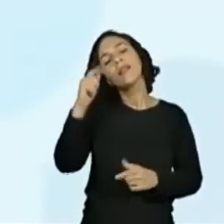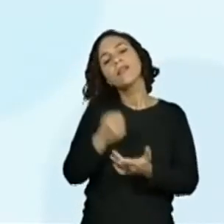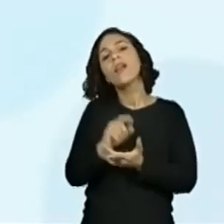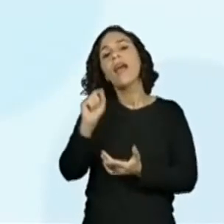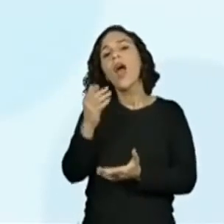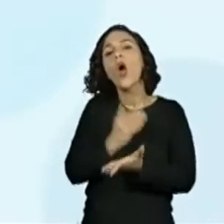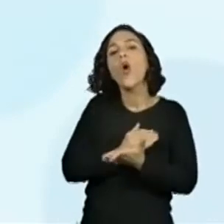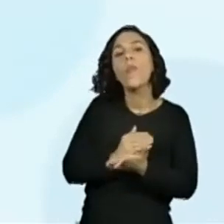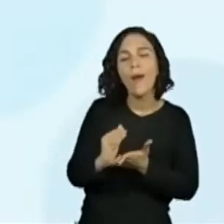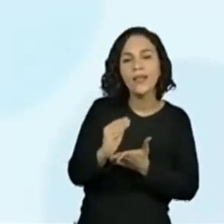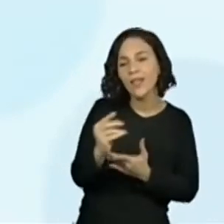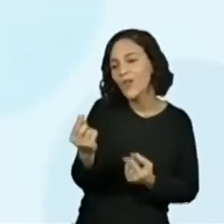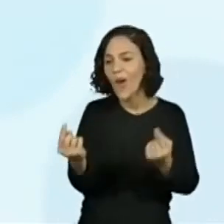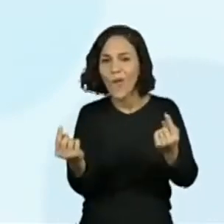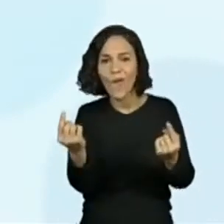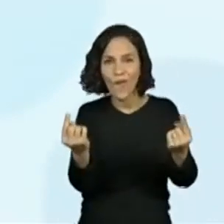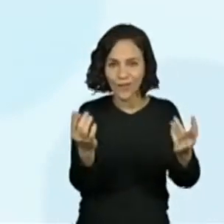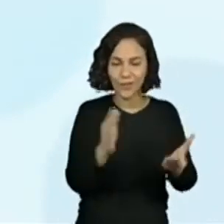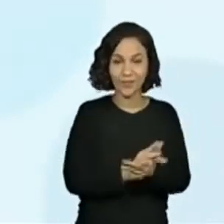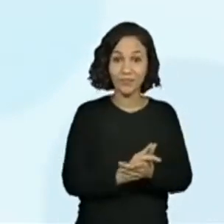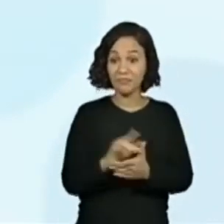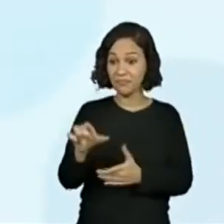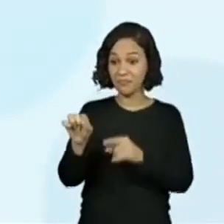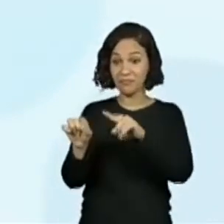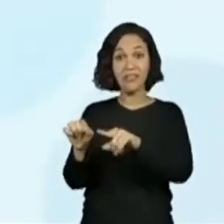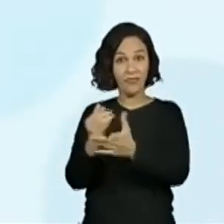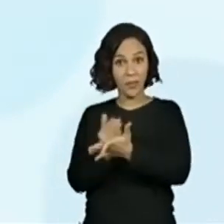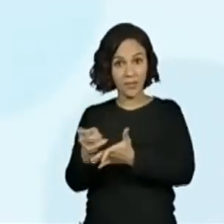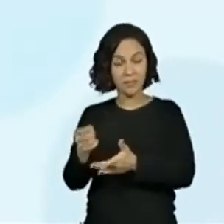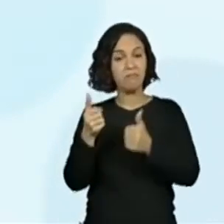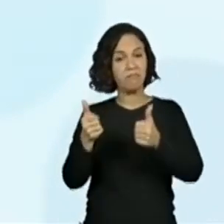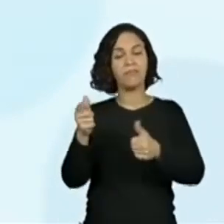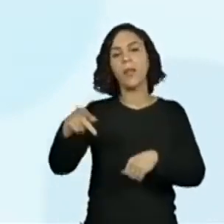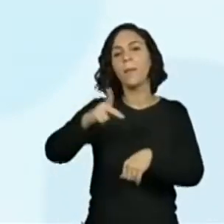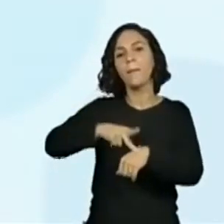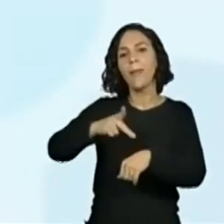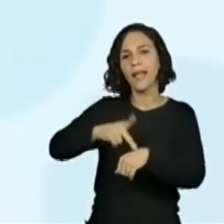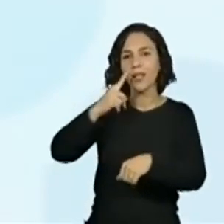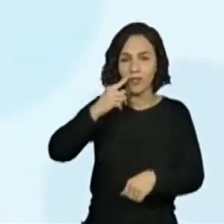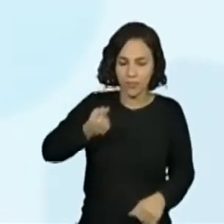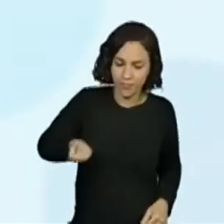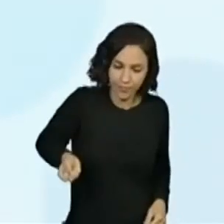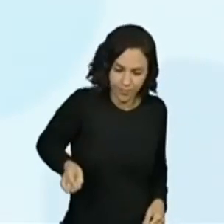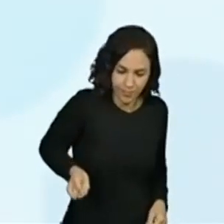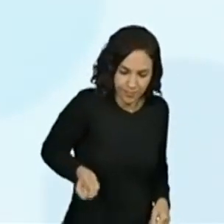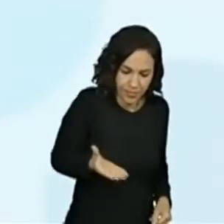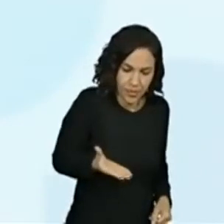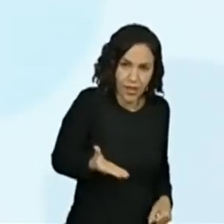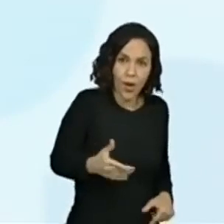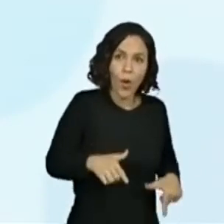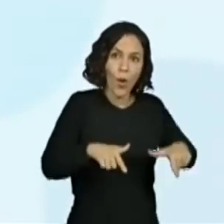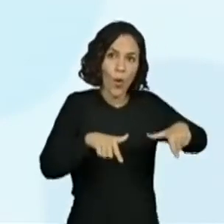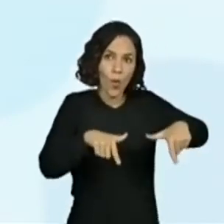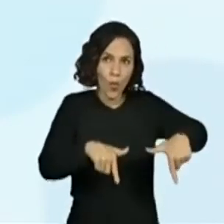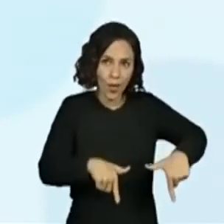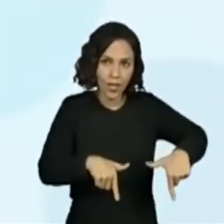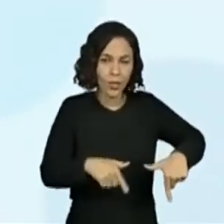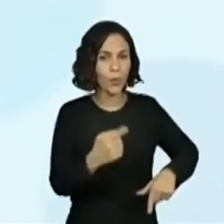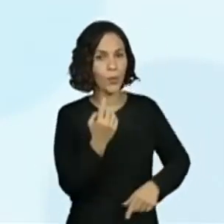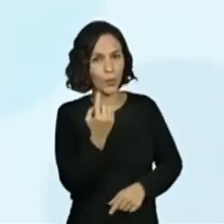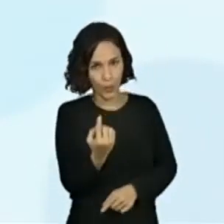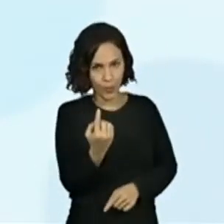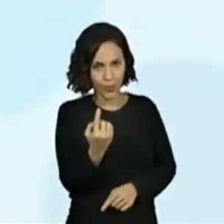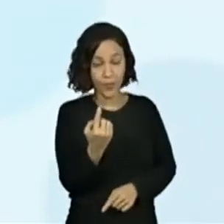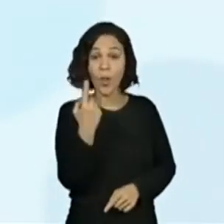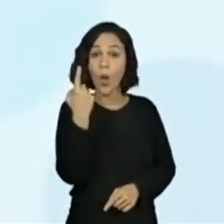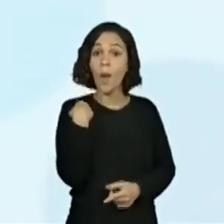O escolhido joga a pedrinha na casa 1. Pula com um